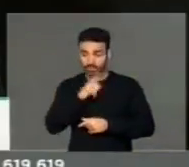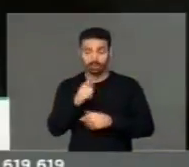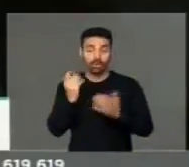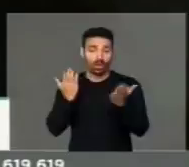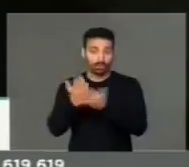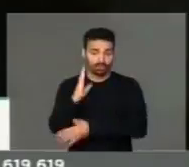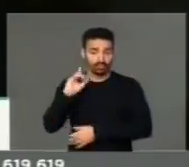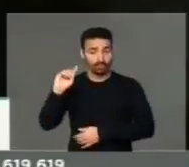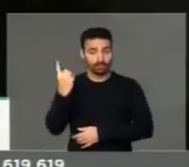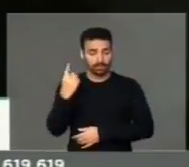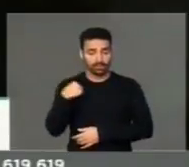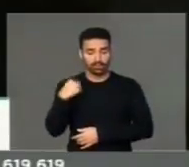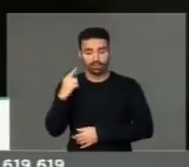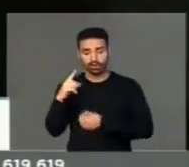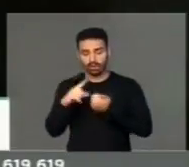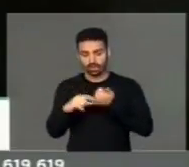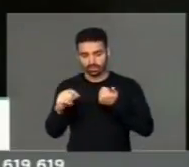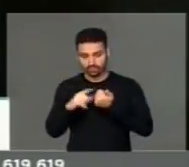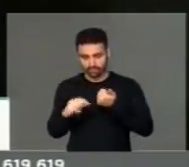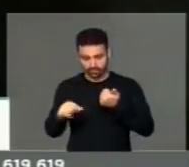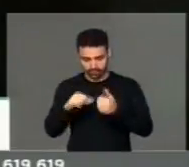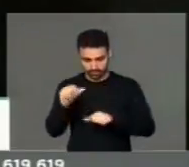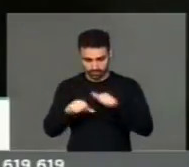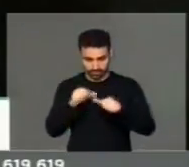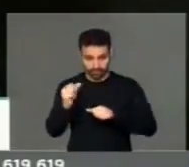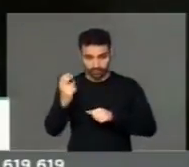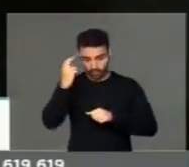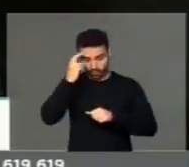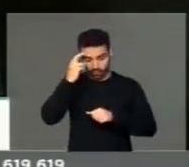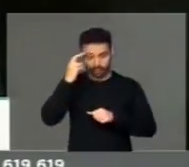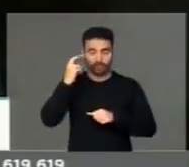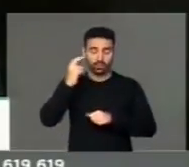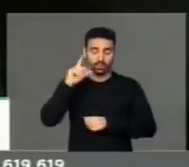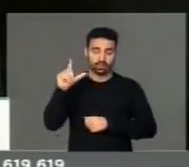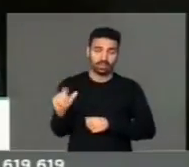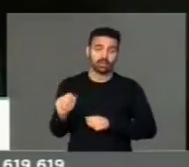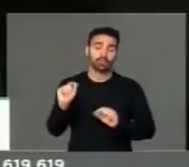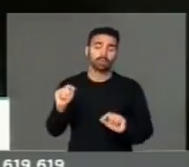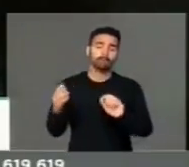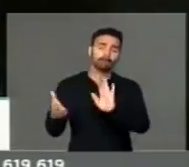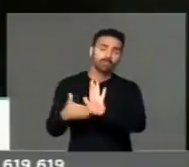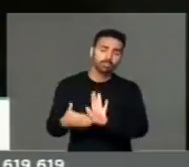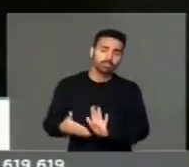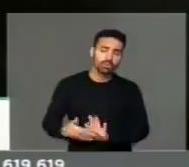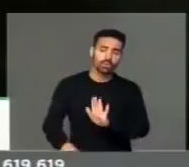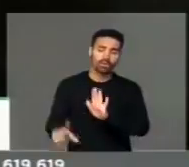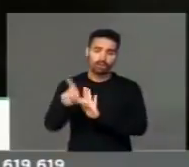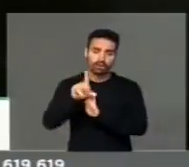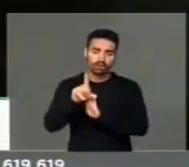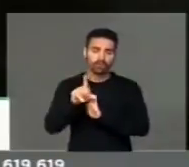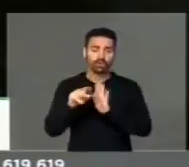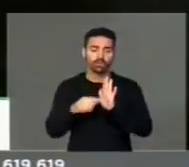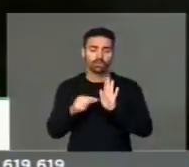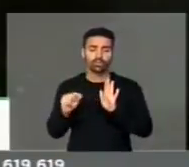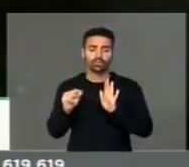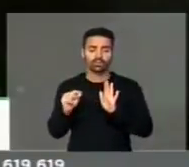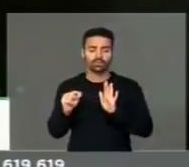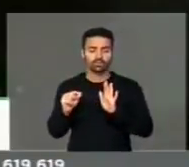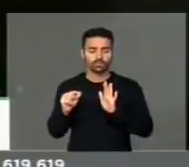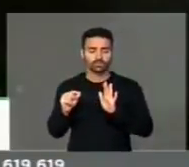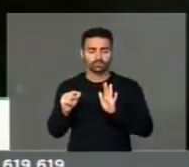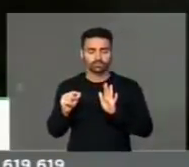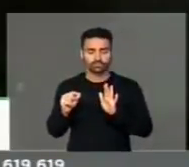primeiro artigo da reforma cultural na Itália, a proposta de lei que é exatamente o que diz